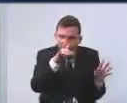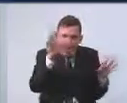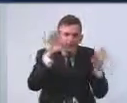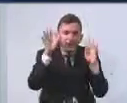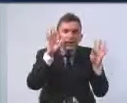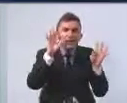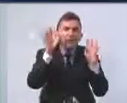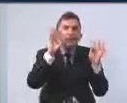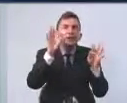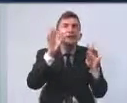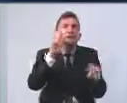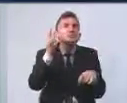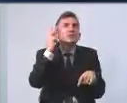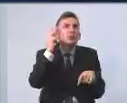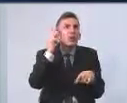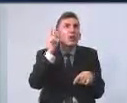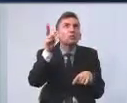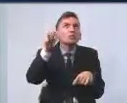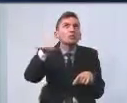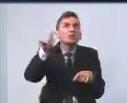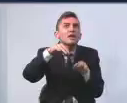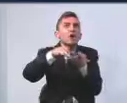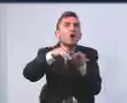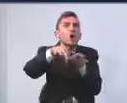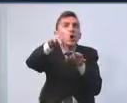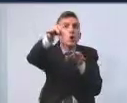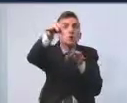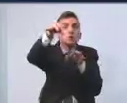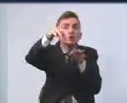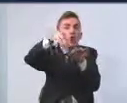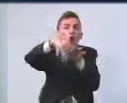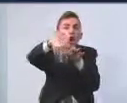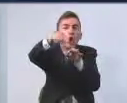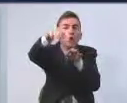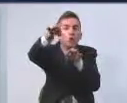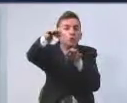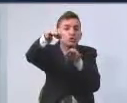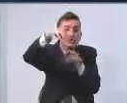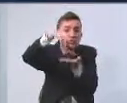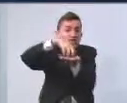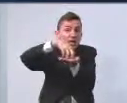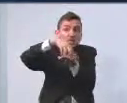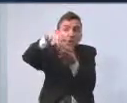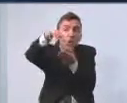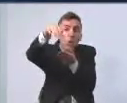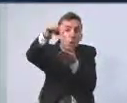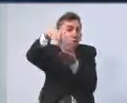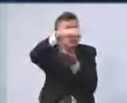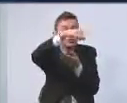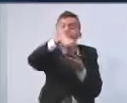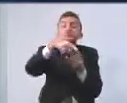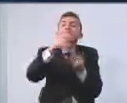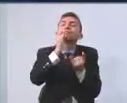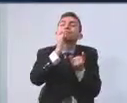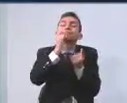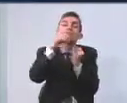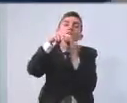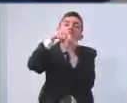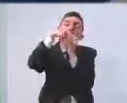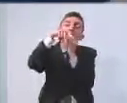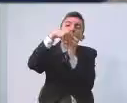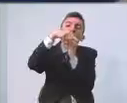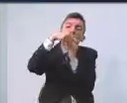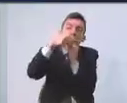Então, só para dar exemplo, nós estamos mais próximos do centro de São Paulo do que Itaim, Paulista,